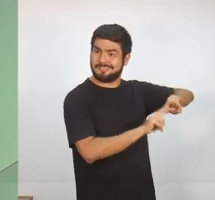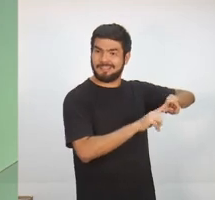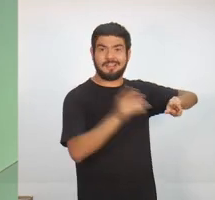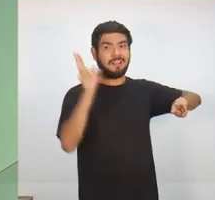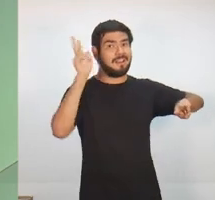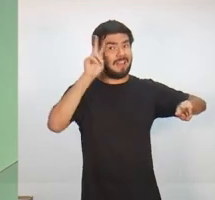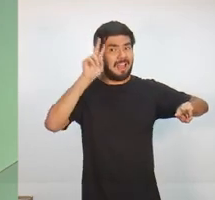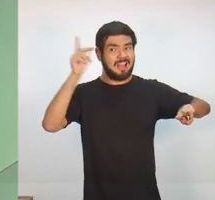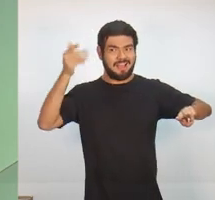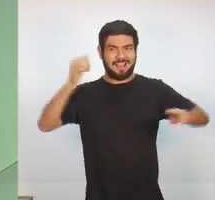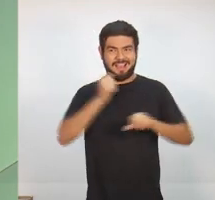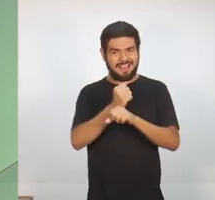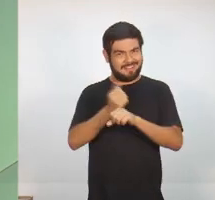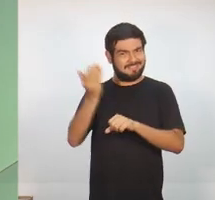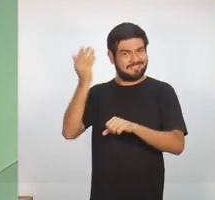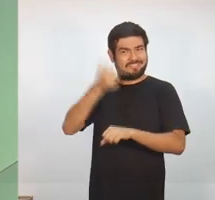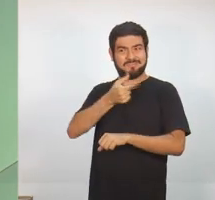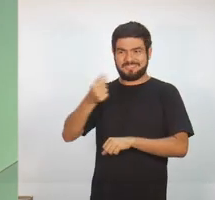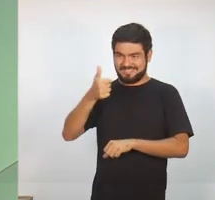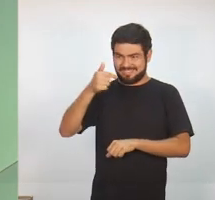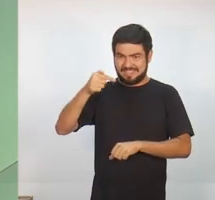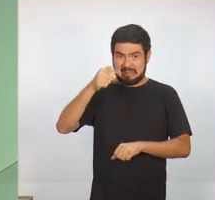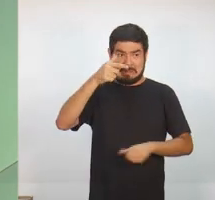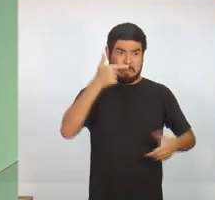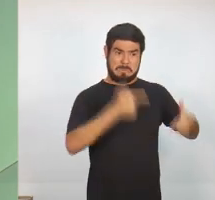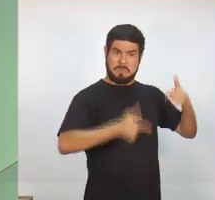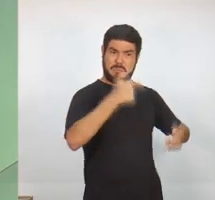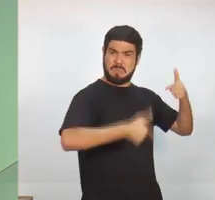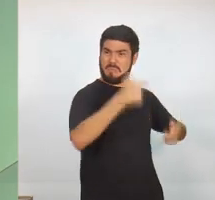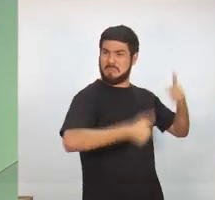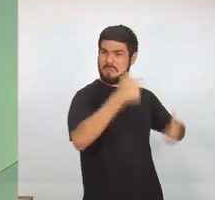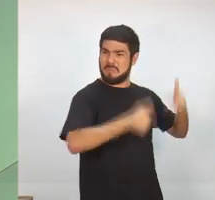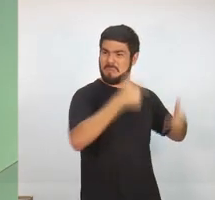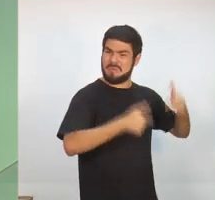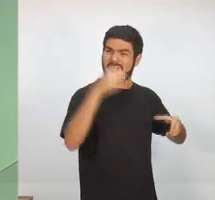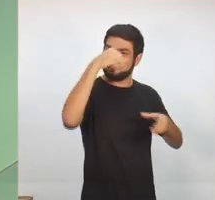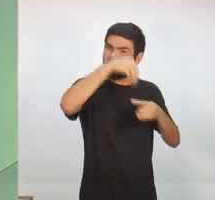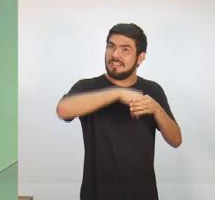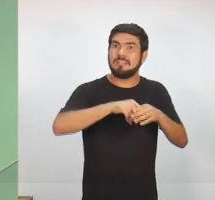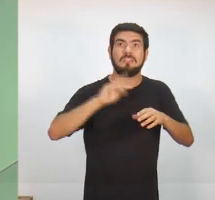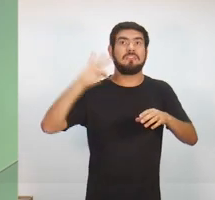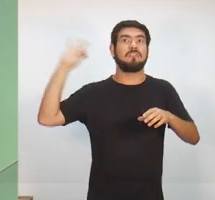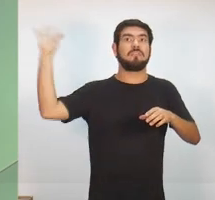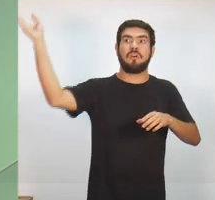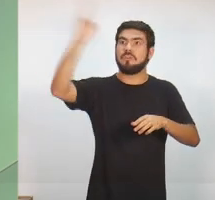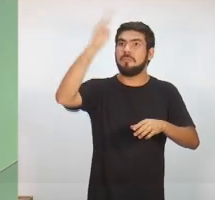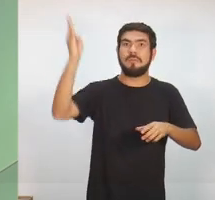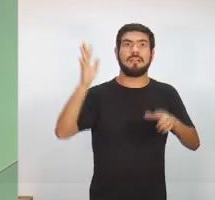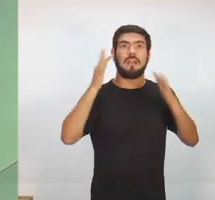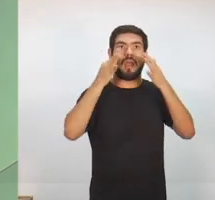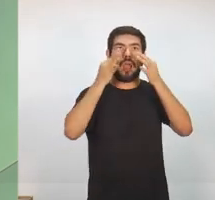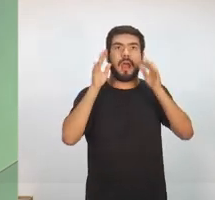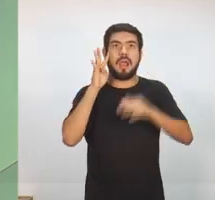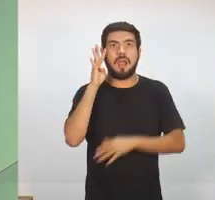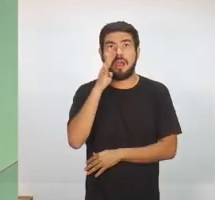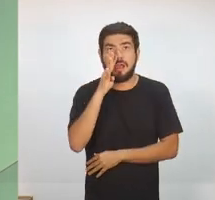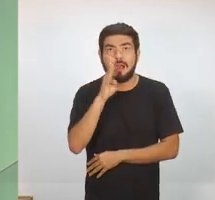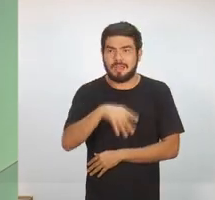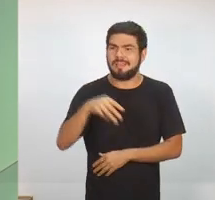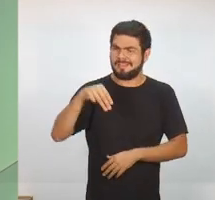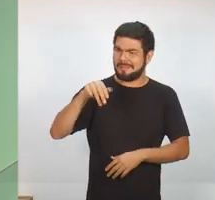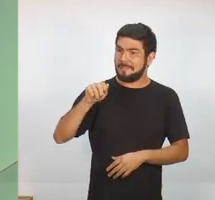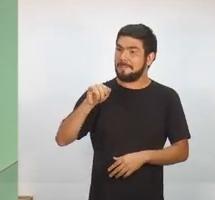com a morte de cerca de 60 presos, as cadeias públicas passaram a ser pauta nacionalmente. Em maio deste ano,